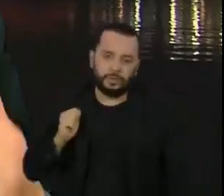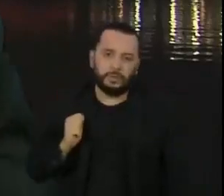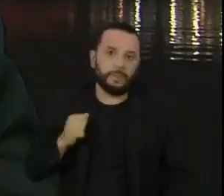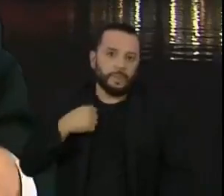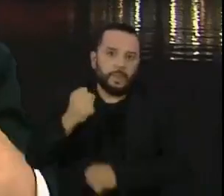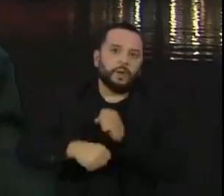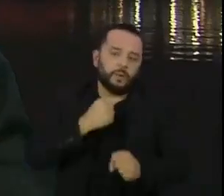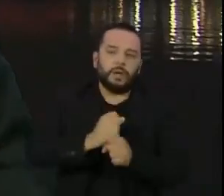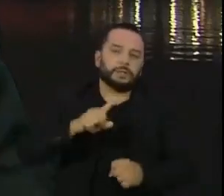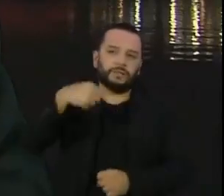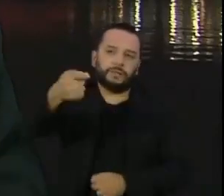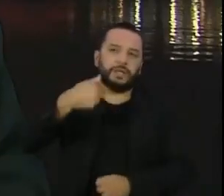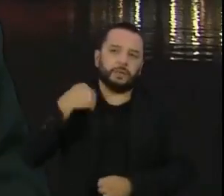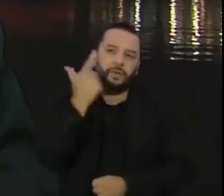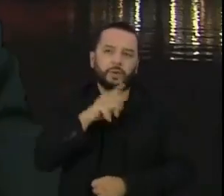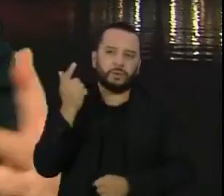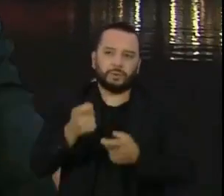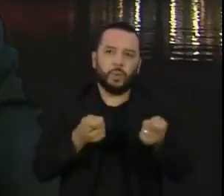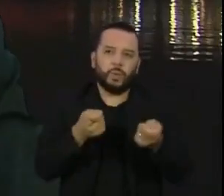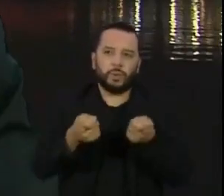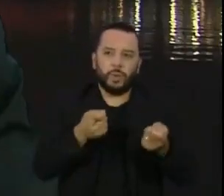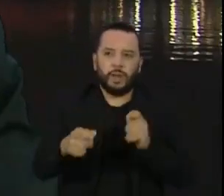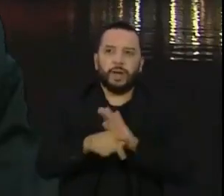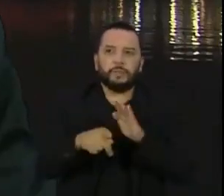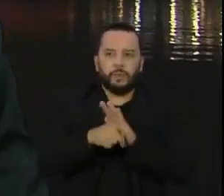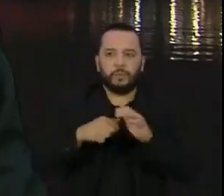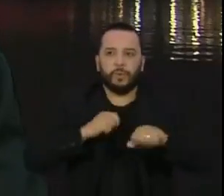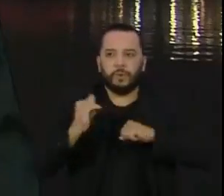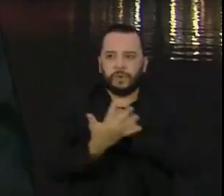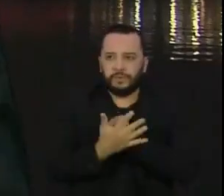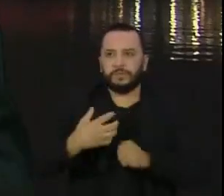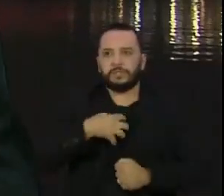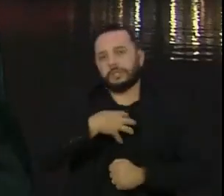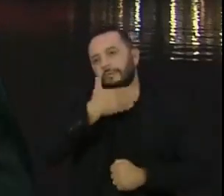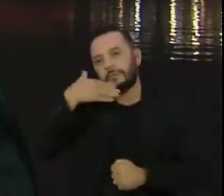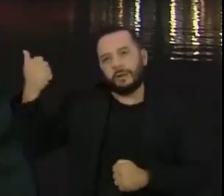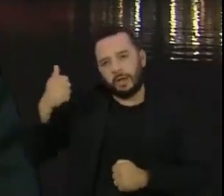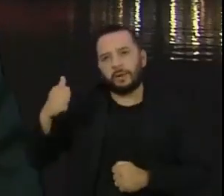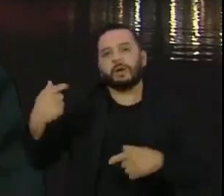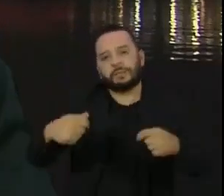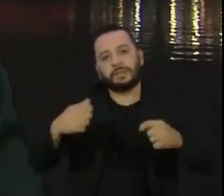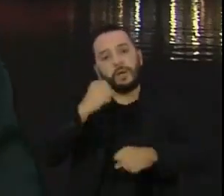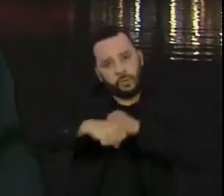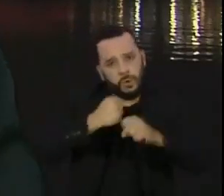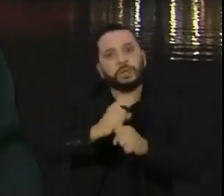até a gente poder controlar essa doença o melhor possível. Então tem que ver o ano que vem também.